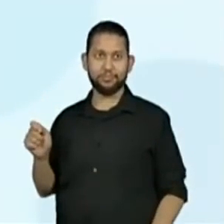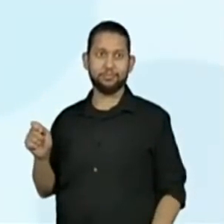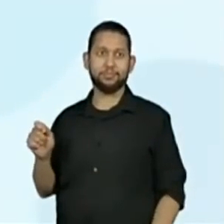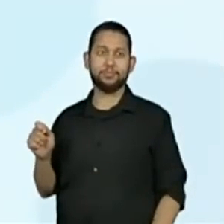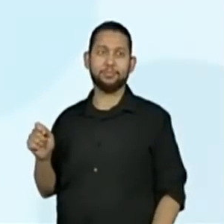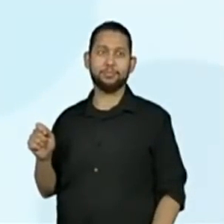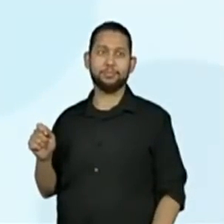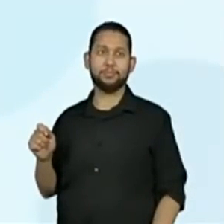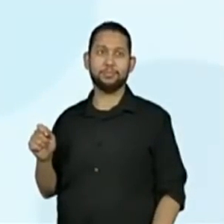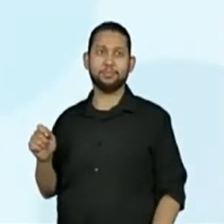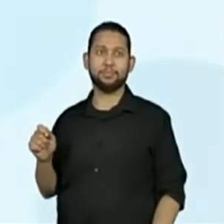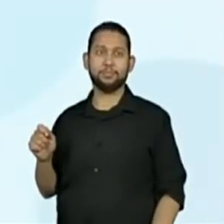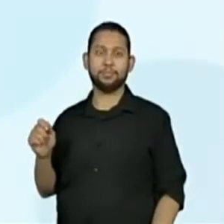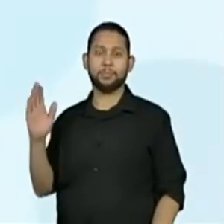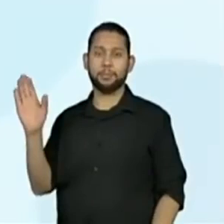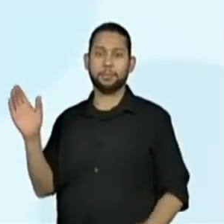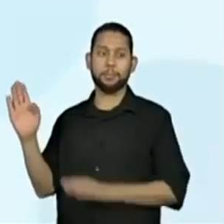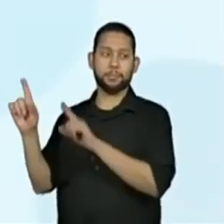segundo.